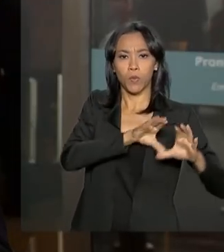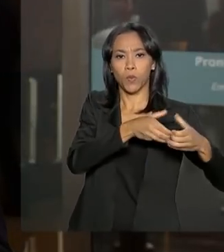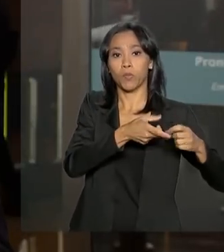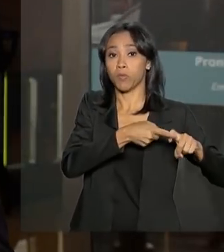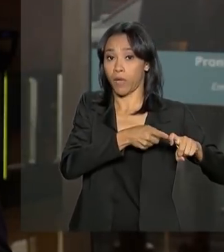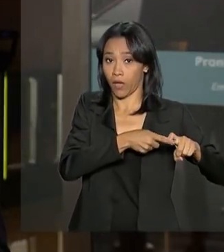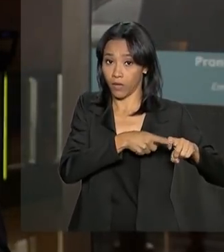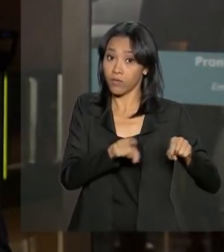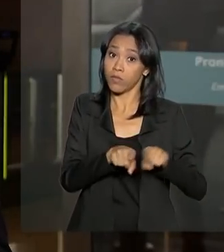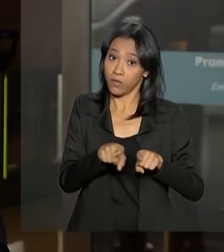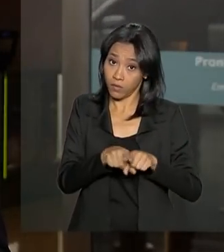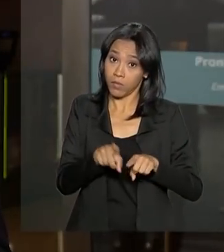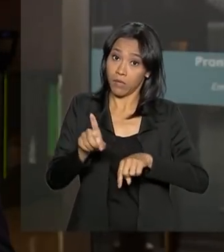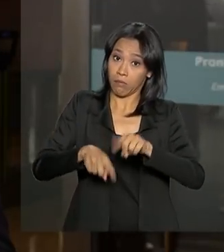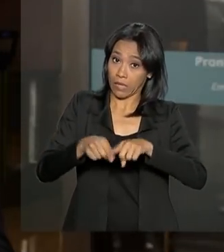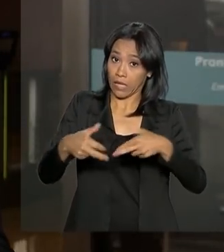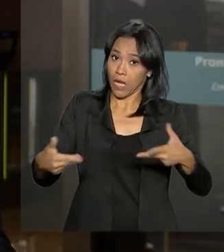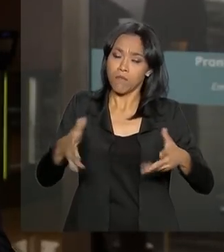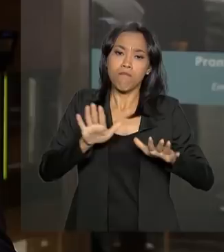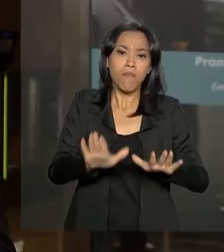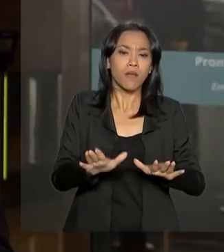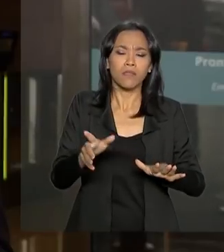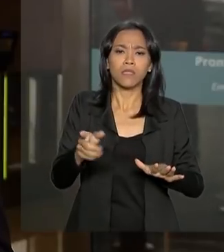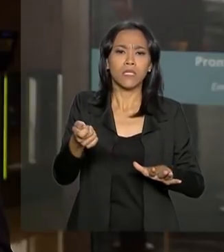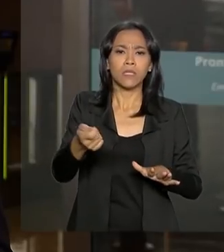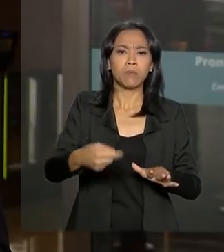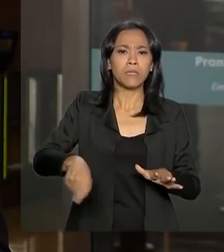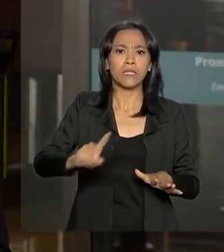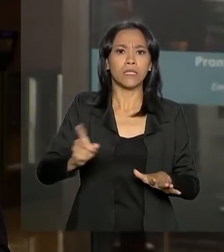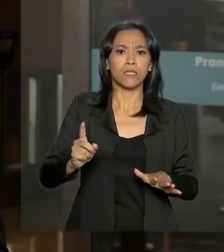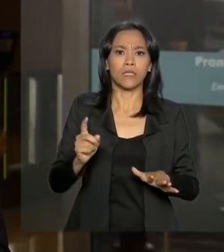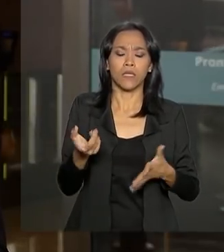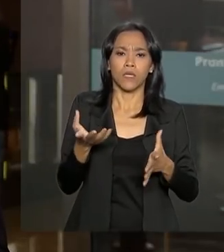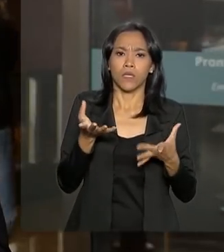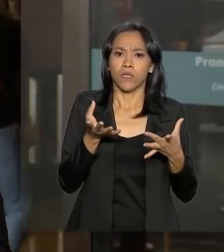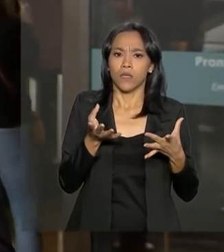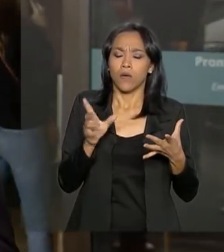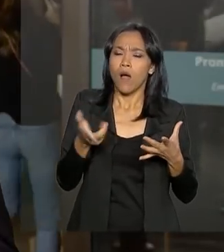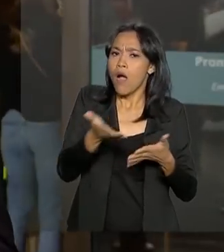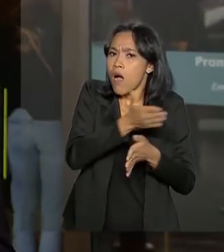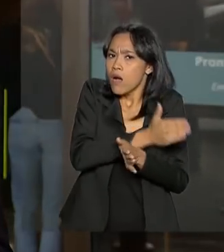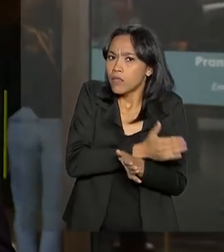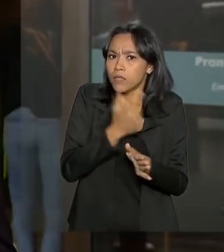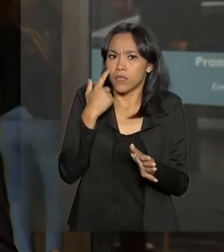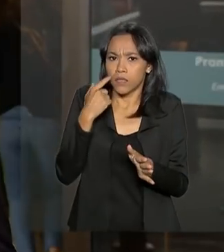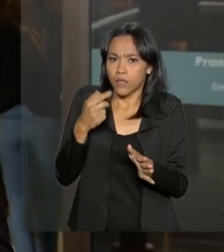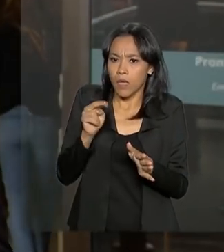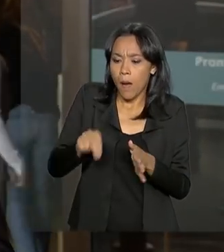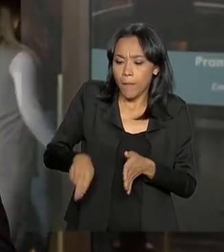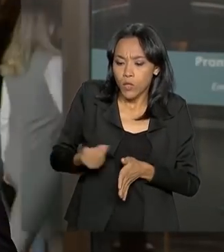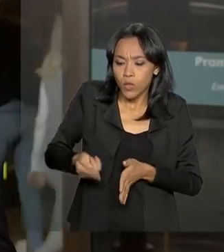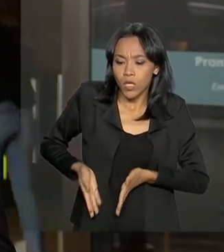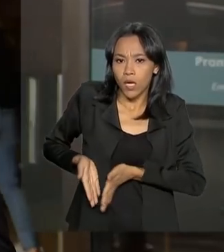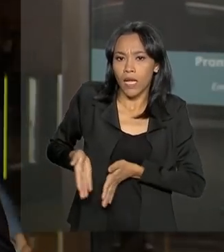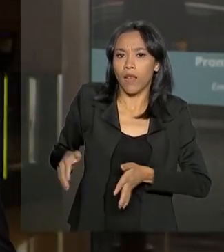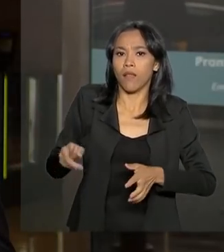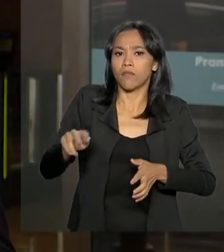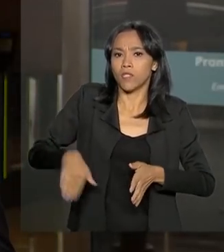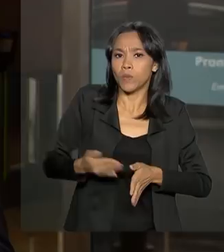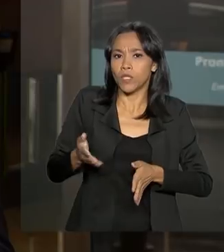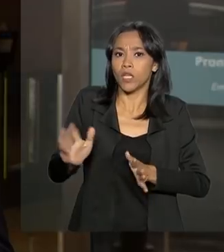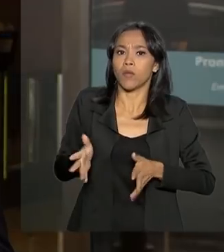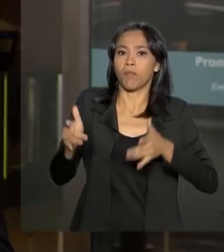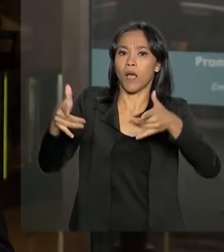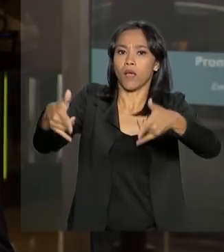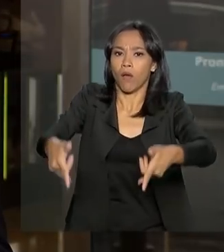por aparelhos, porém, já não são mais necessários todos os cuidados que foram tomados no pós-operatório. De acordo com